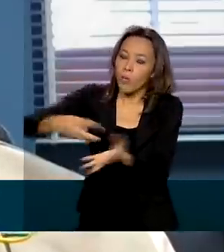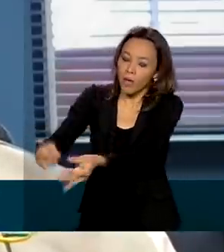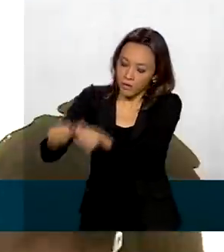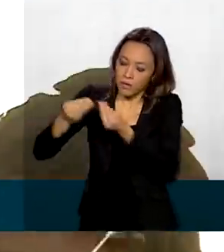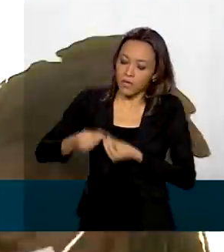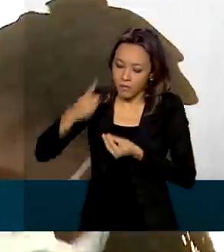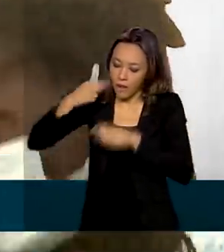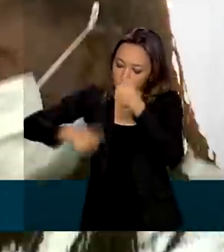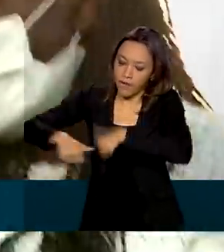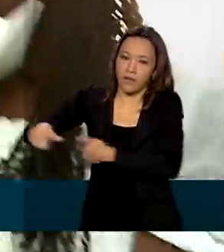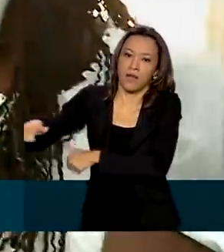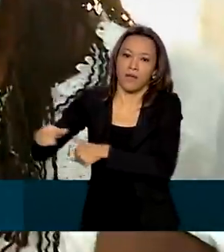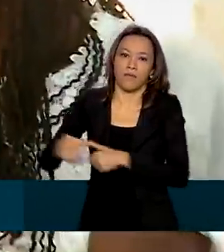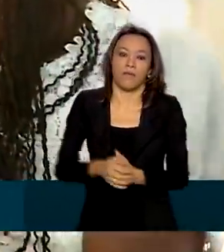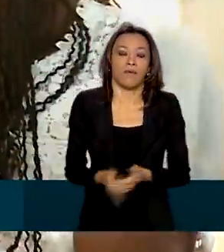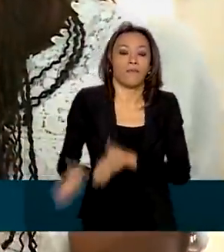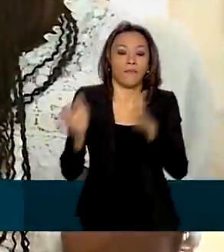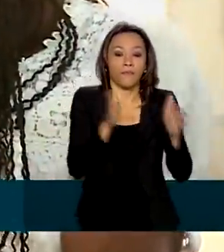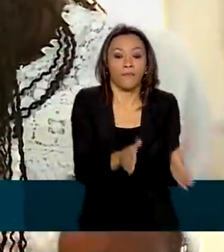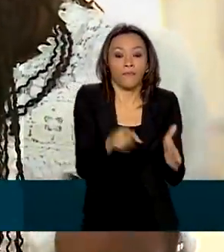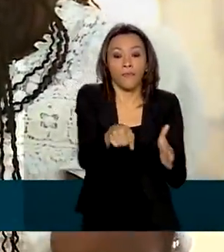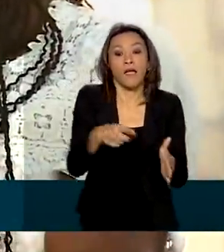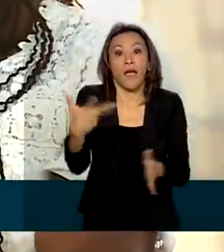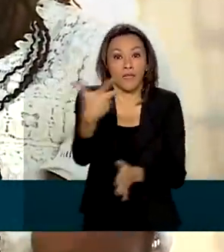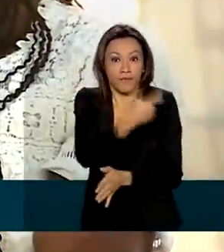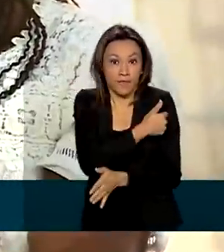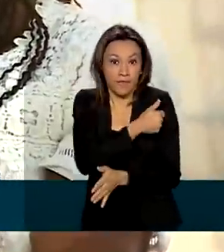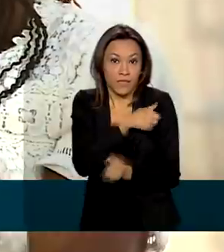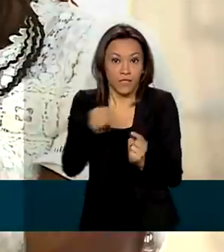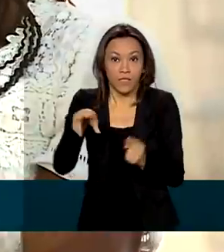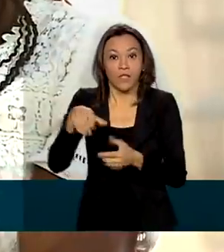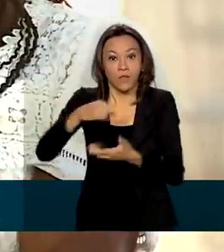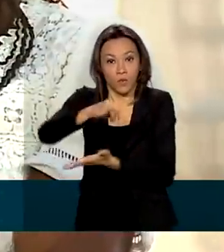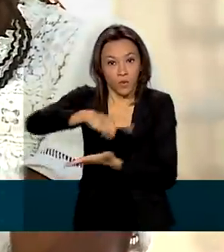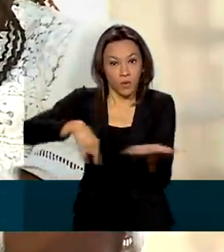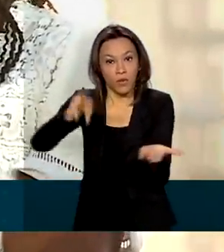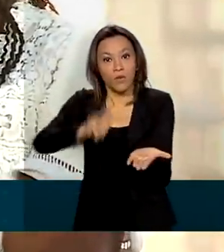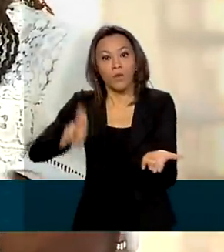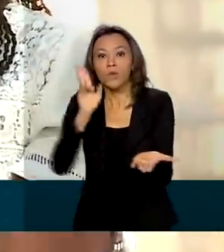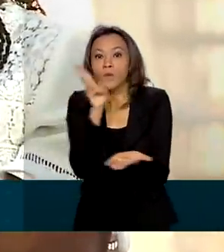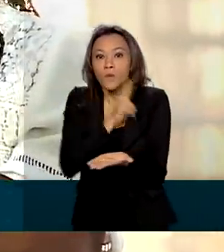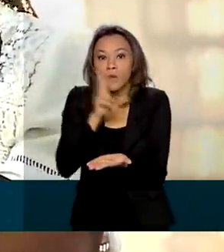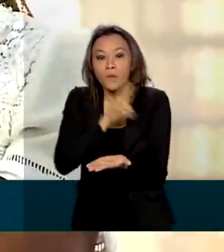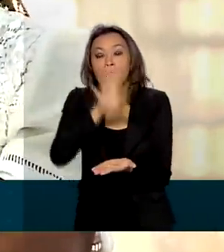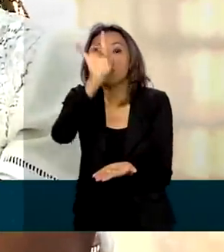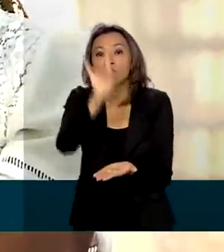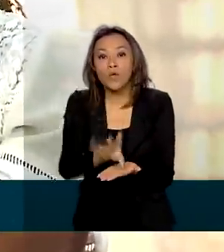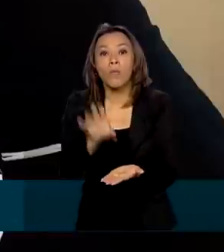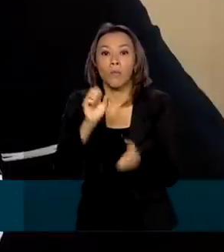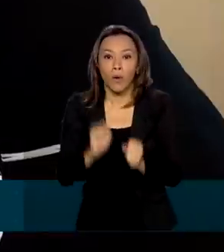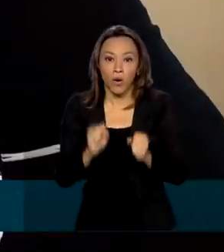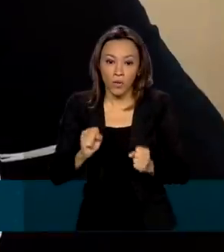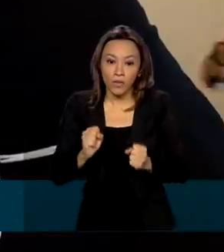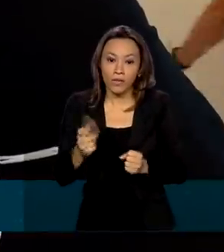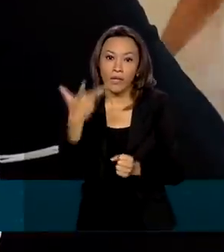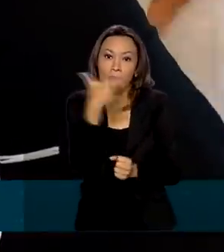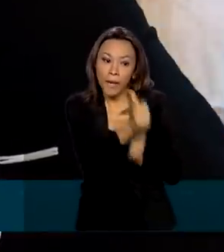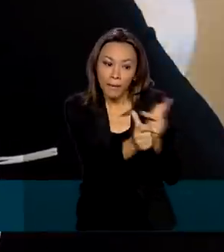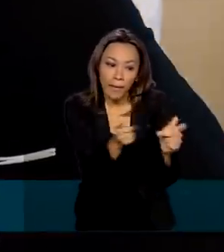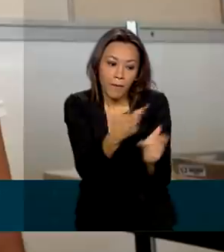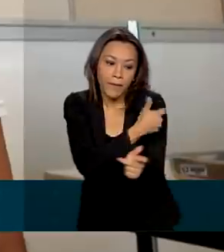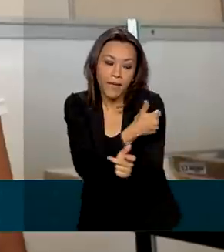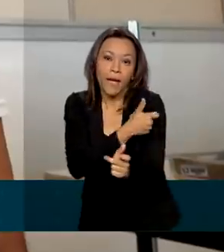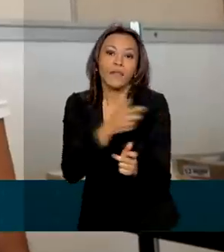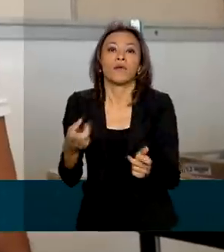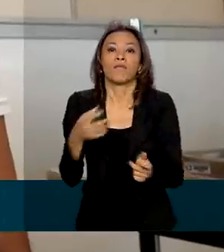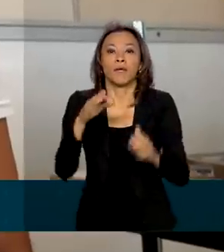análise. As vacinas de uso emergencial só podem ser ministradas pelo SUS sobre a responsabilidade